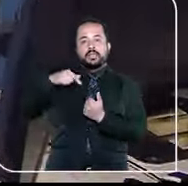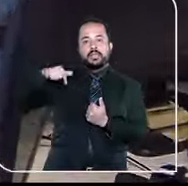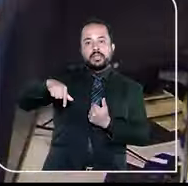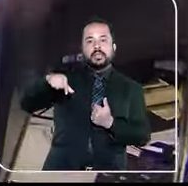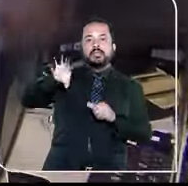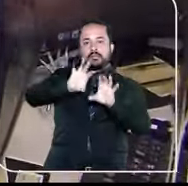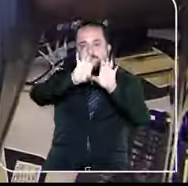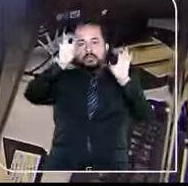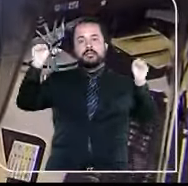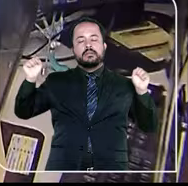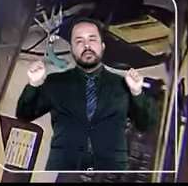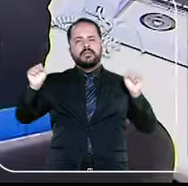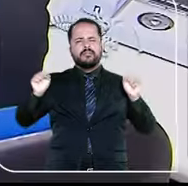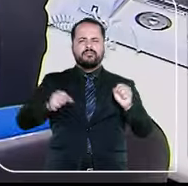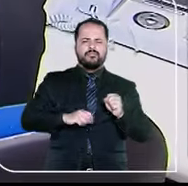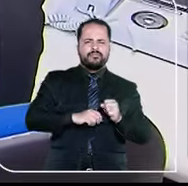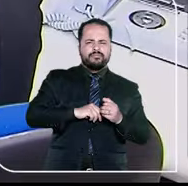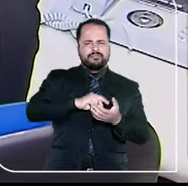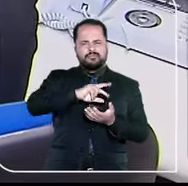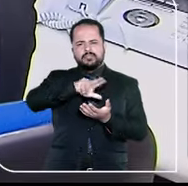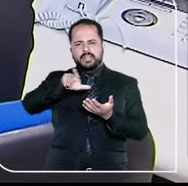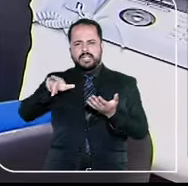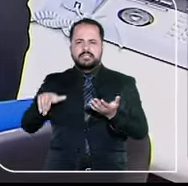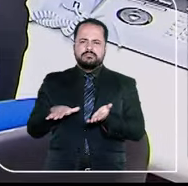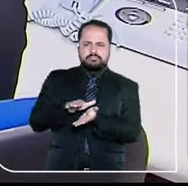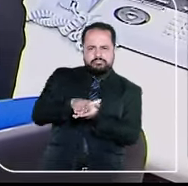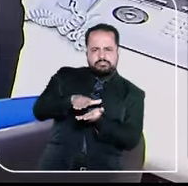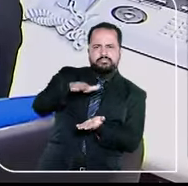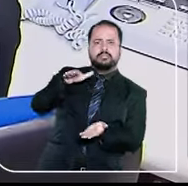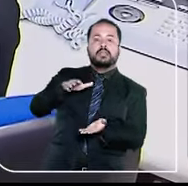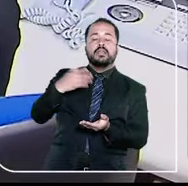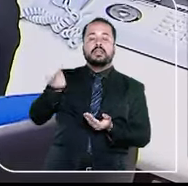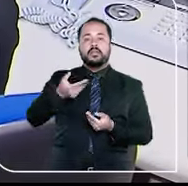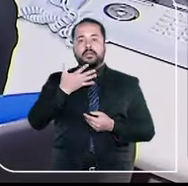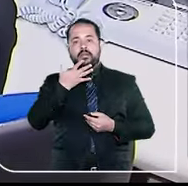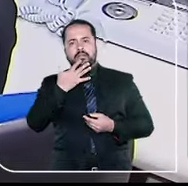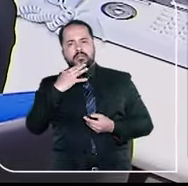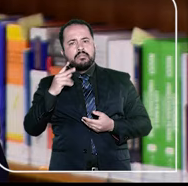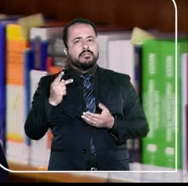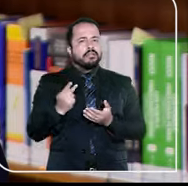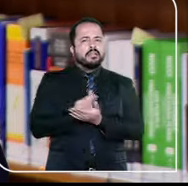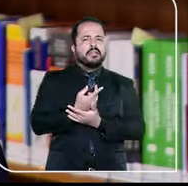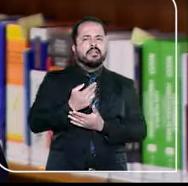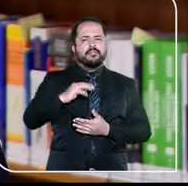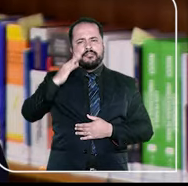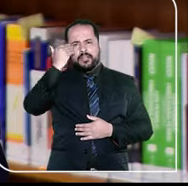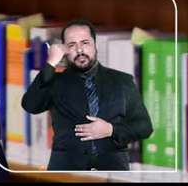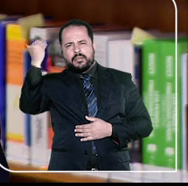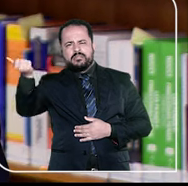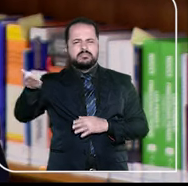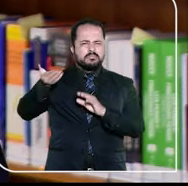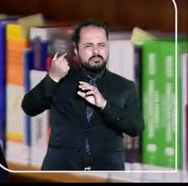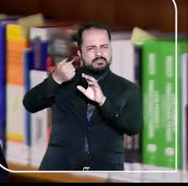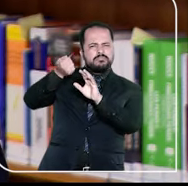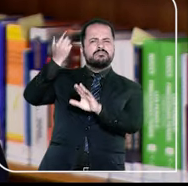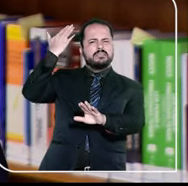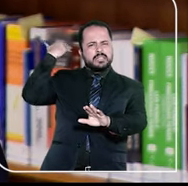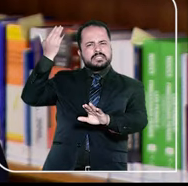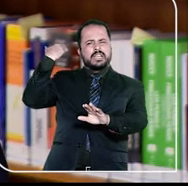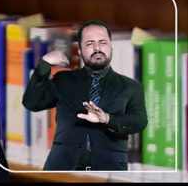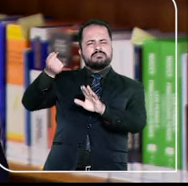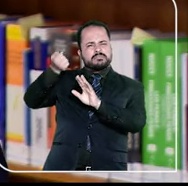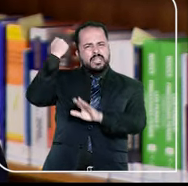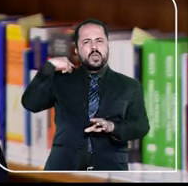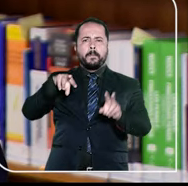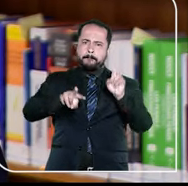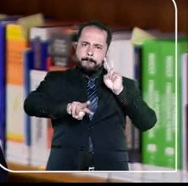um ponto de apoio para várias demandas, várias manifestações. Nós conhecemos um caso que ficou muito famoso à